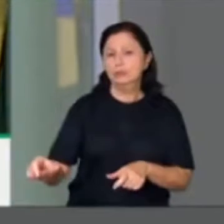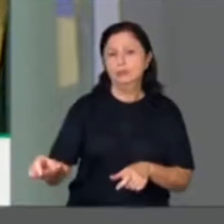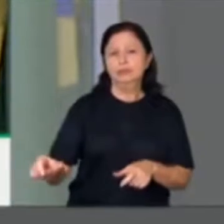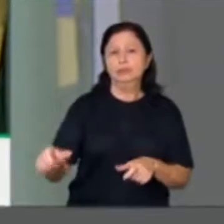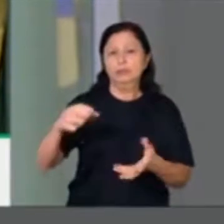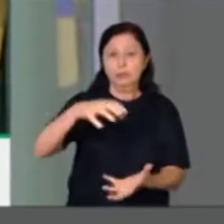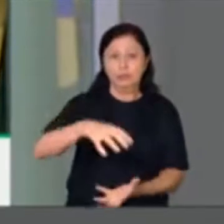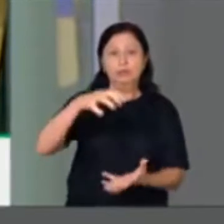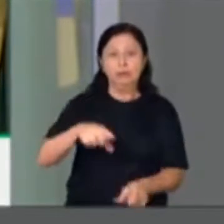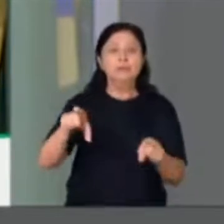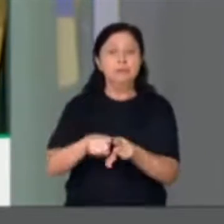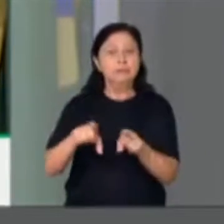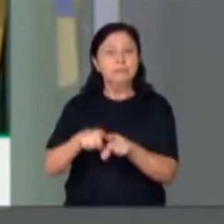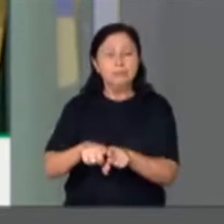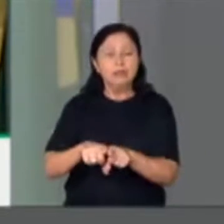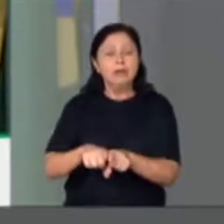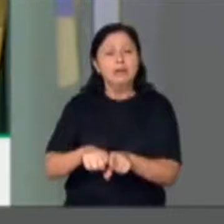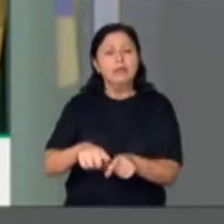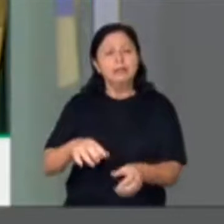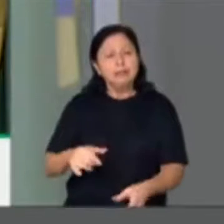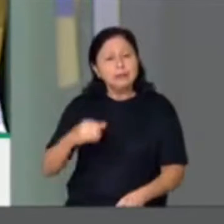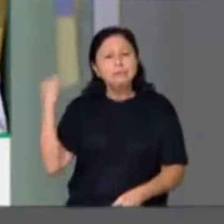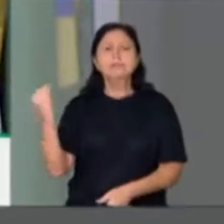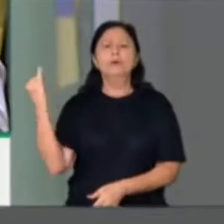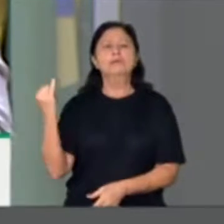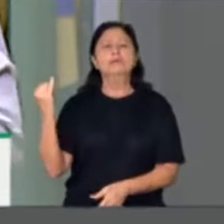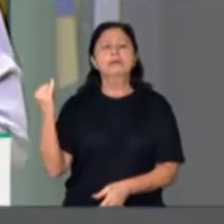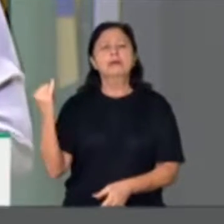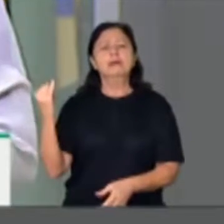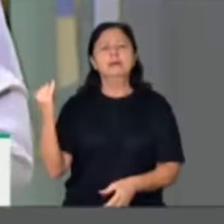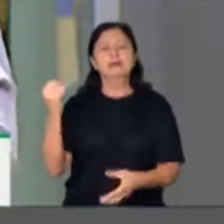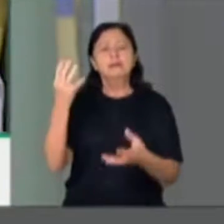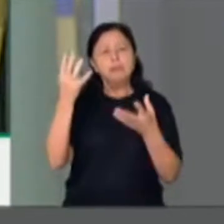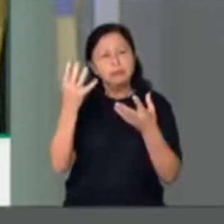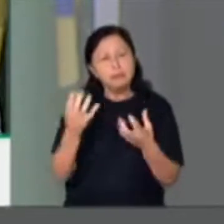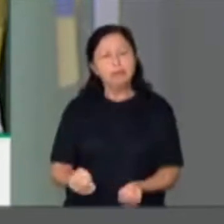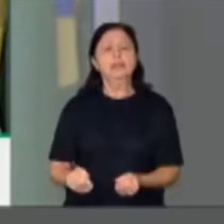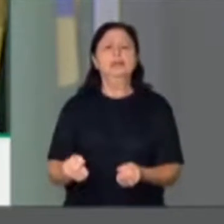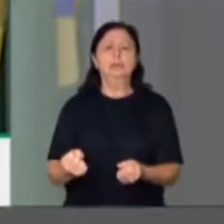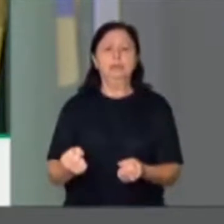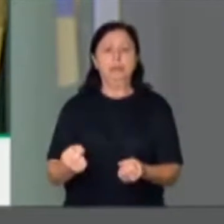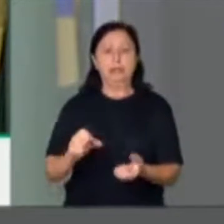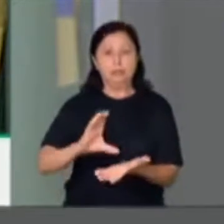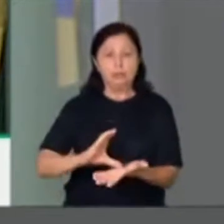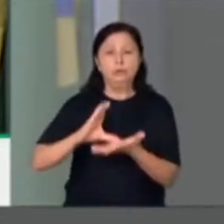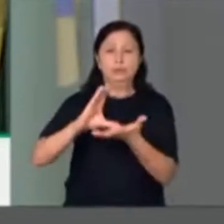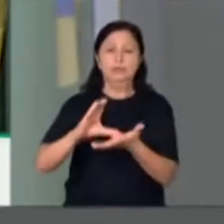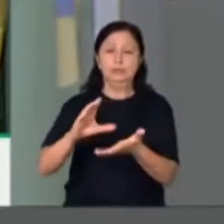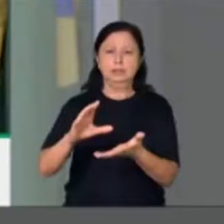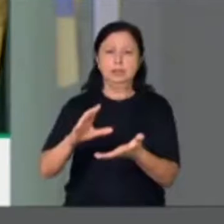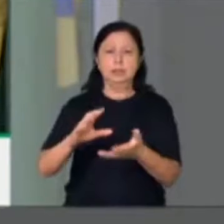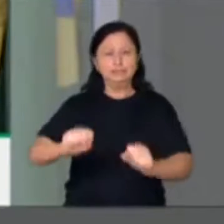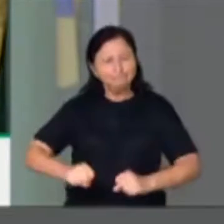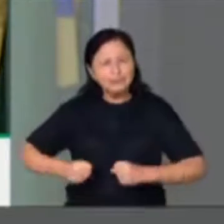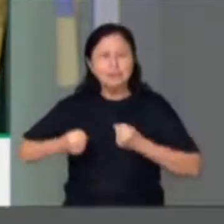Nacional da Pessoa Idosa, homens e mulheres que estão debruçados em cima de um conjunto de 134